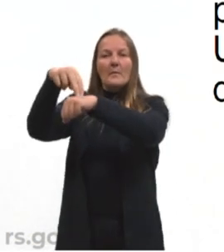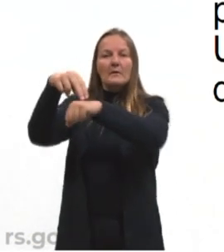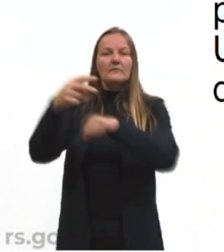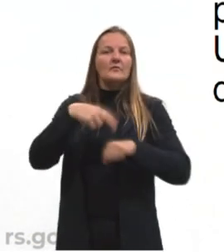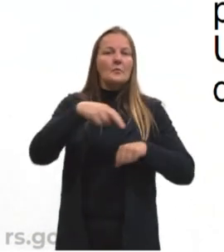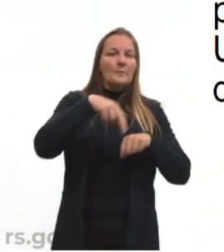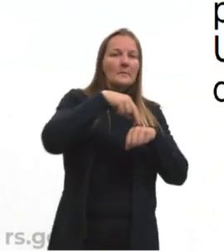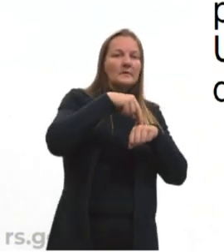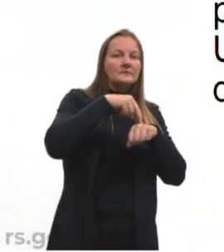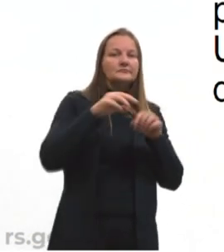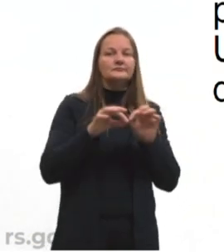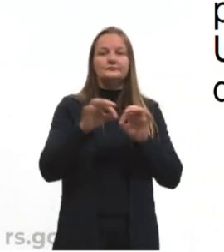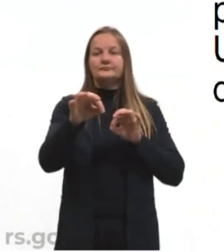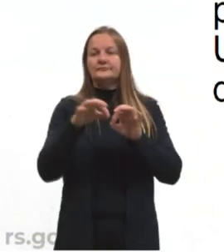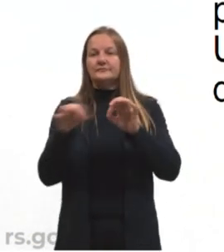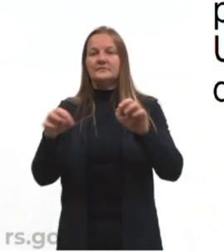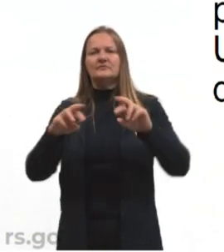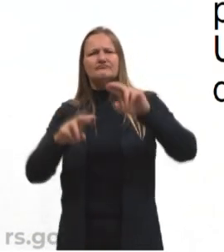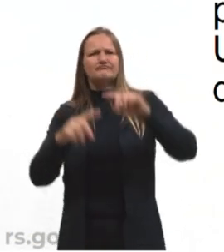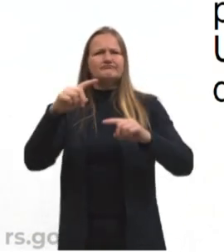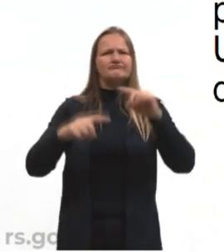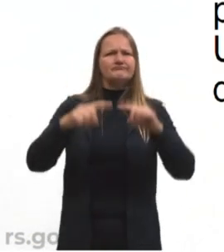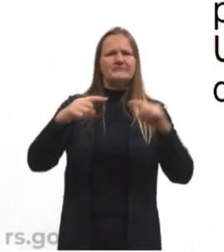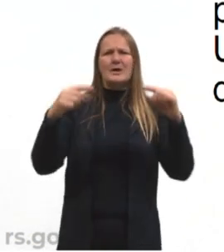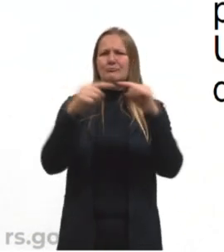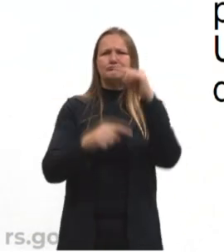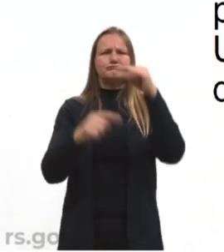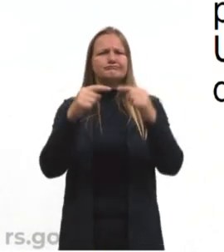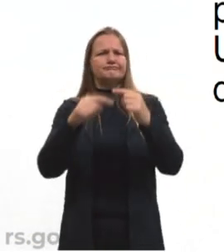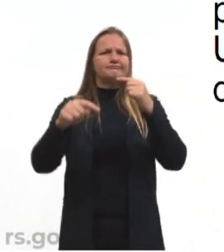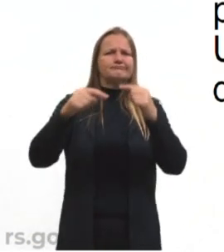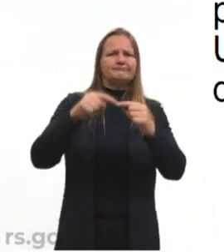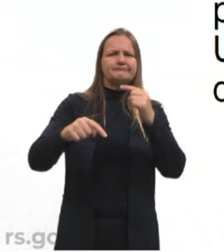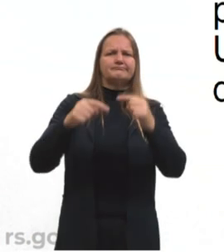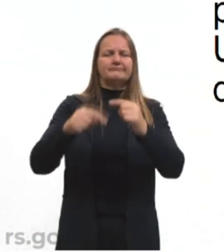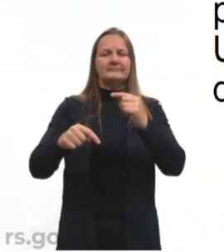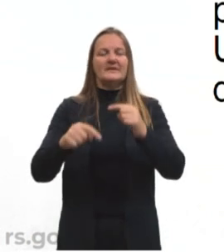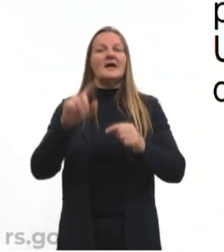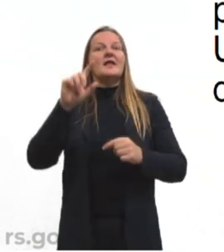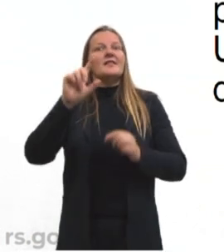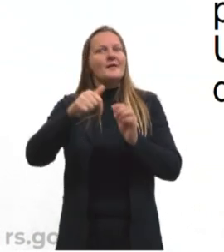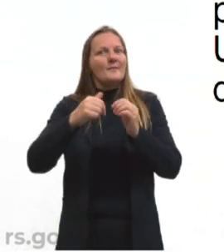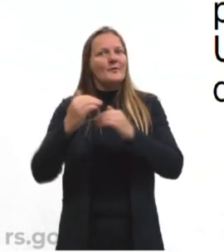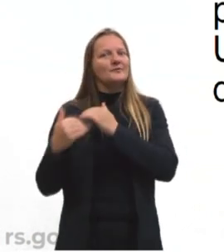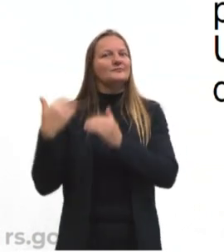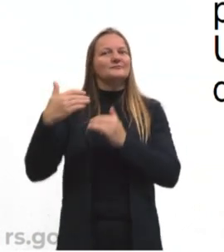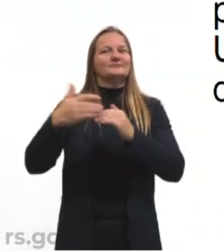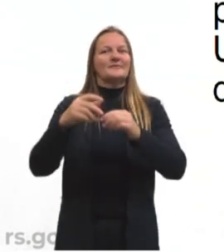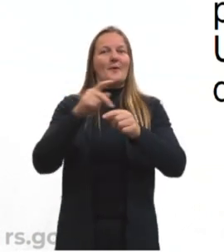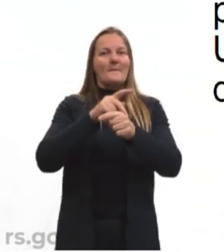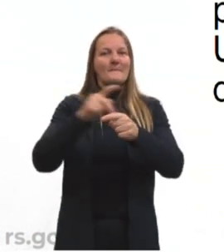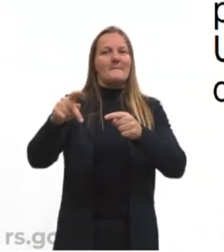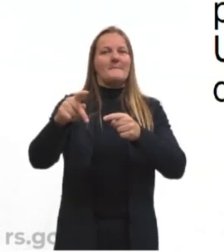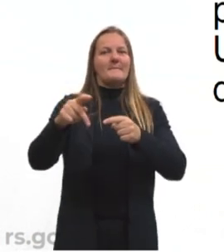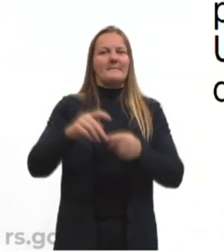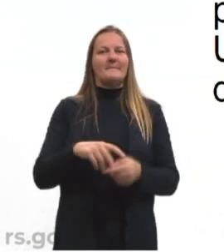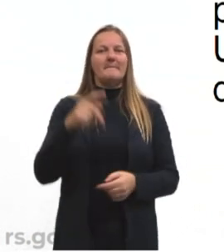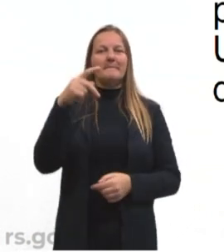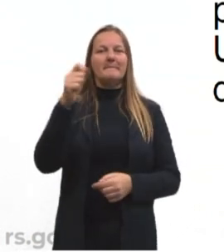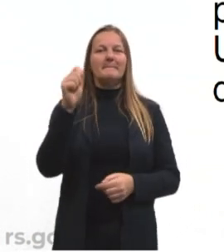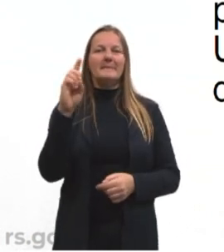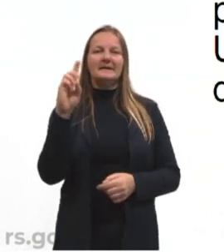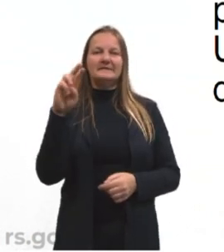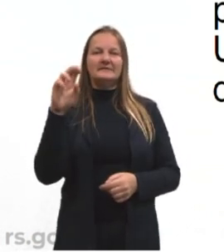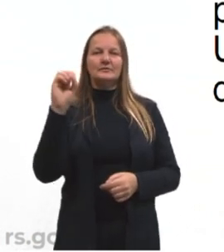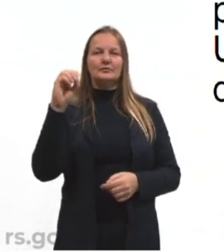padrão para medir. Foi com o passar do tempo que obtivemos a padronização das medidas, que ocorreu por meio